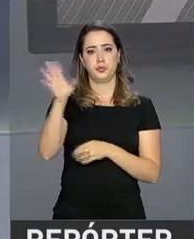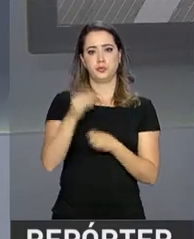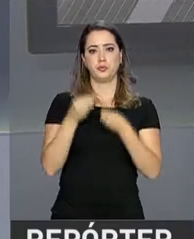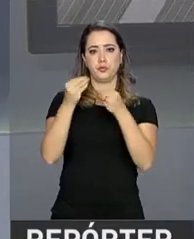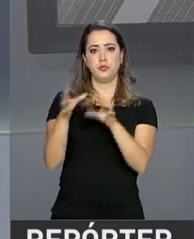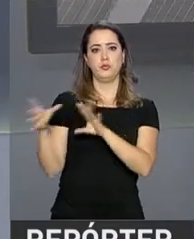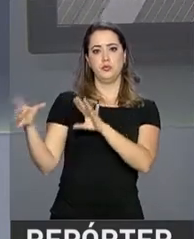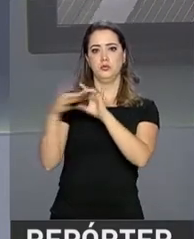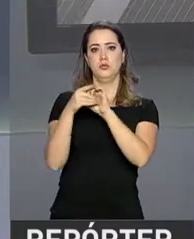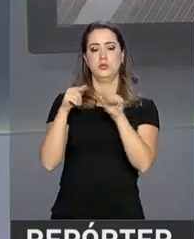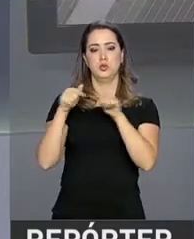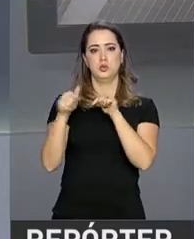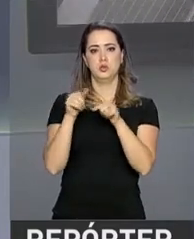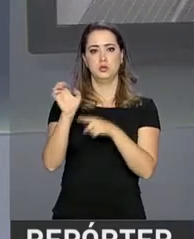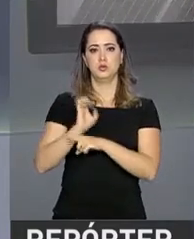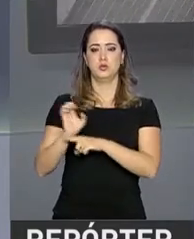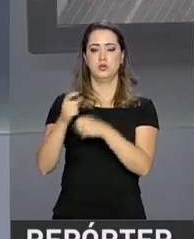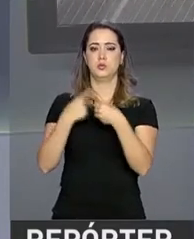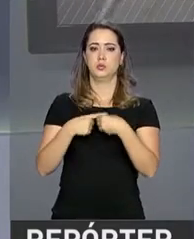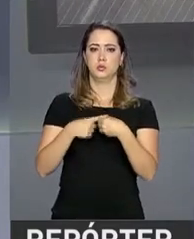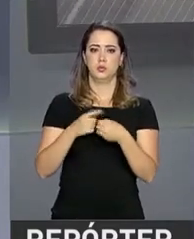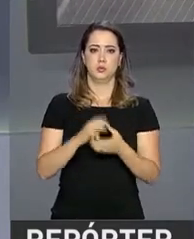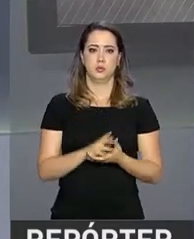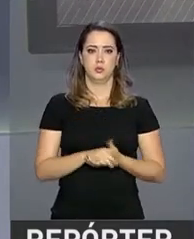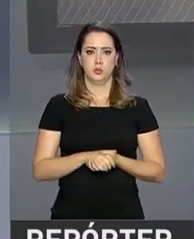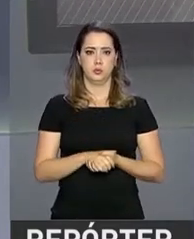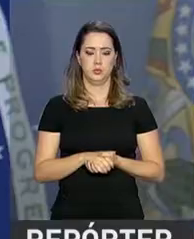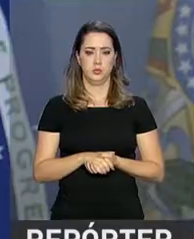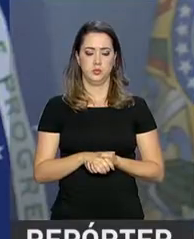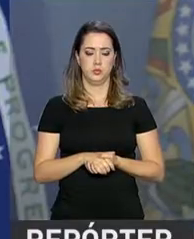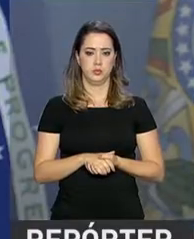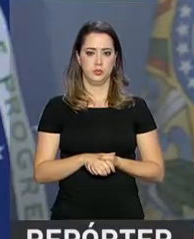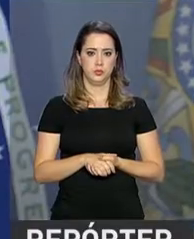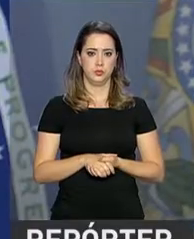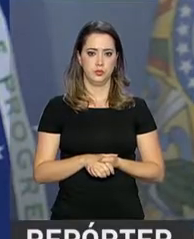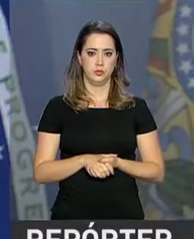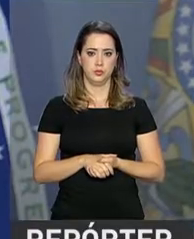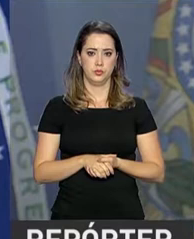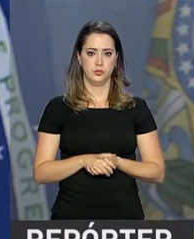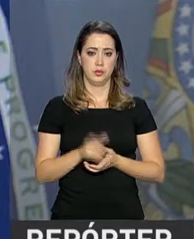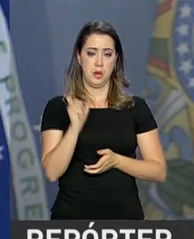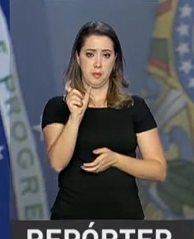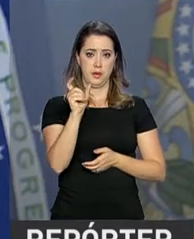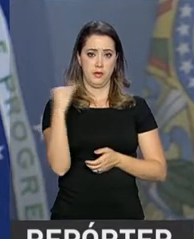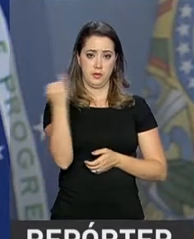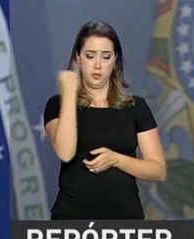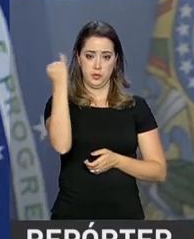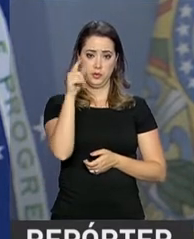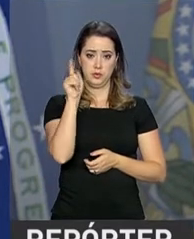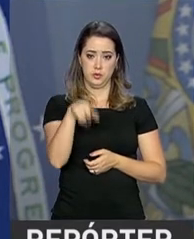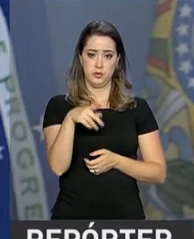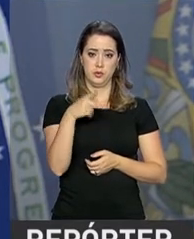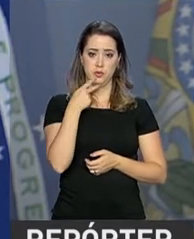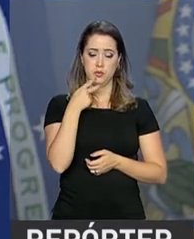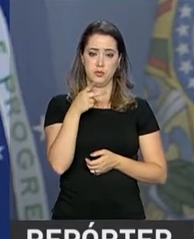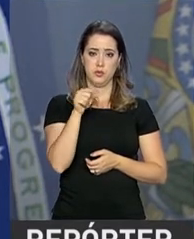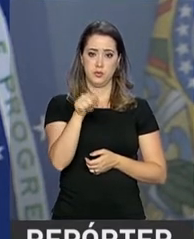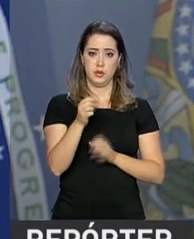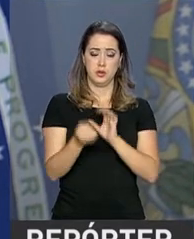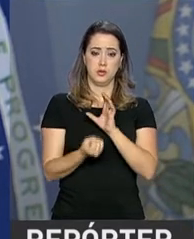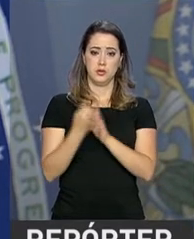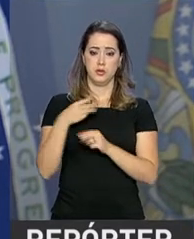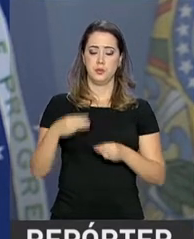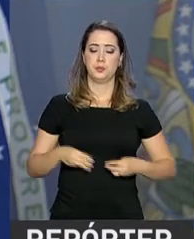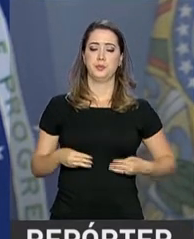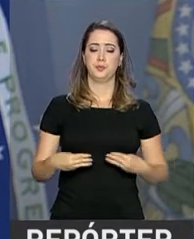garante a integração de ações em estados e municípios. A palavra-chave para esta criação